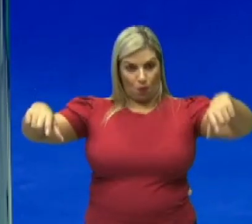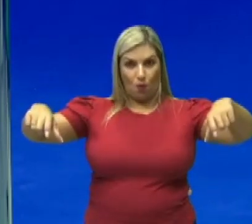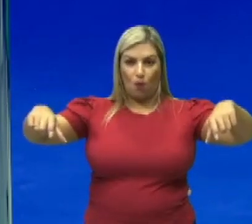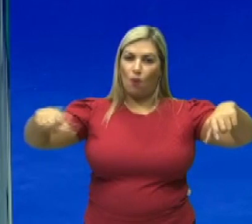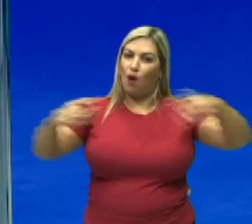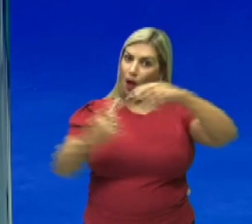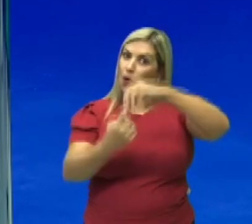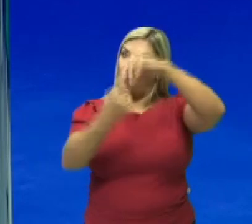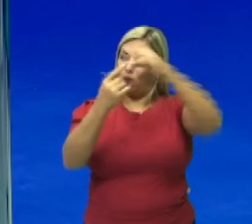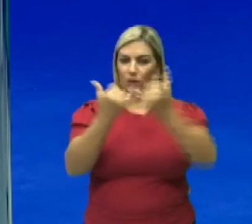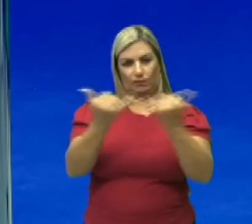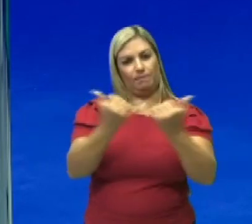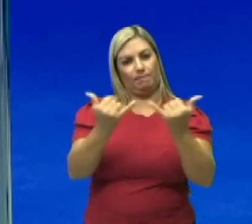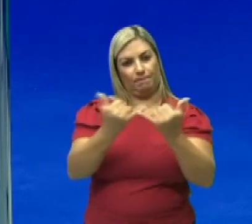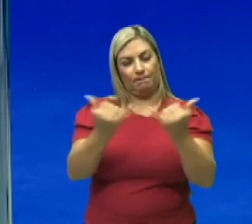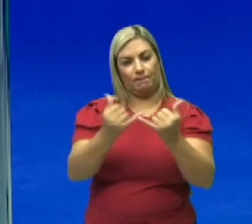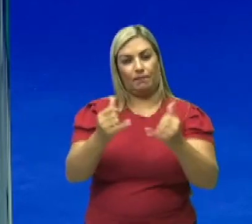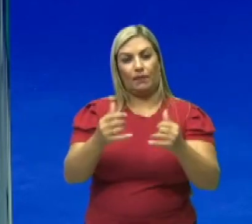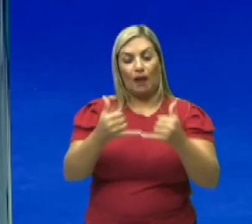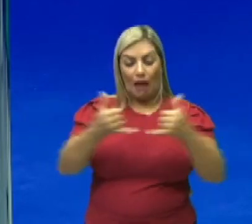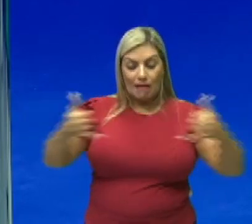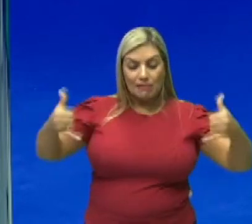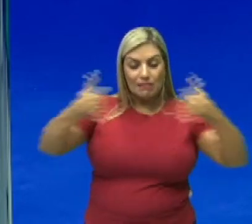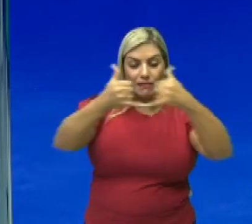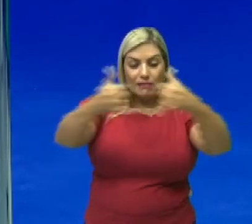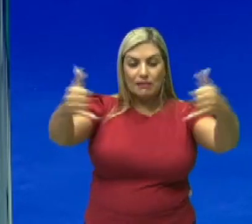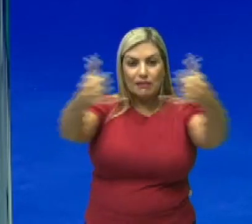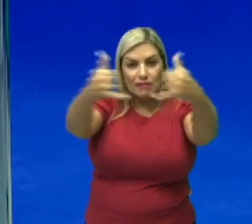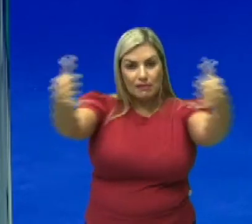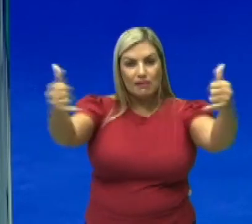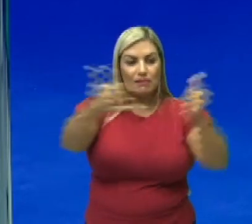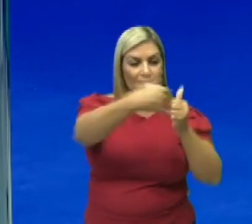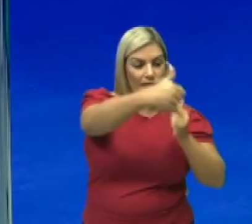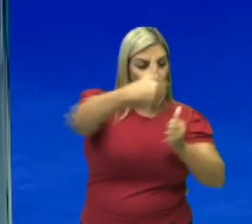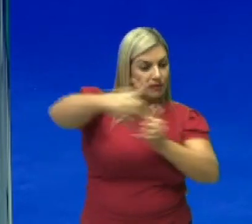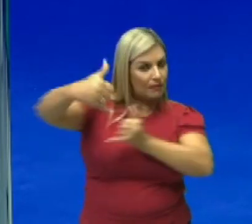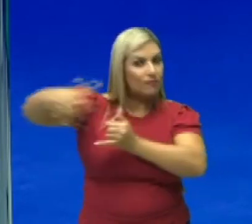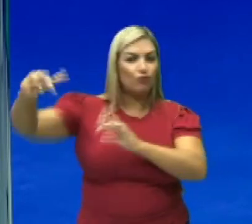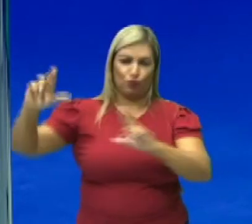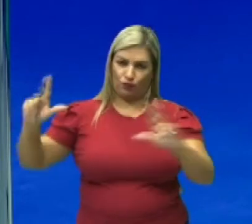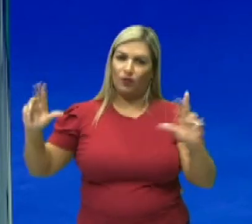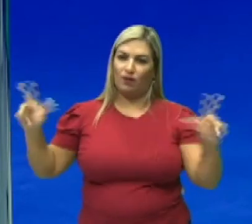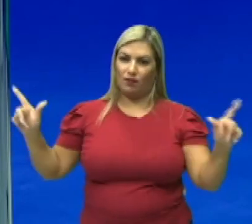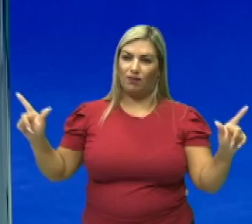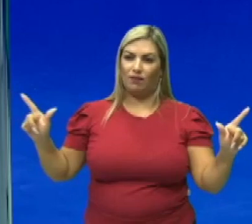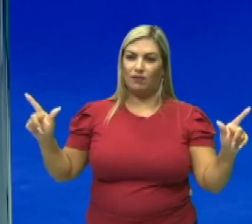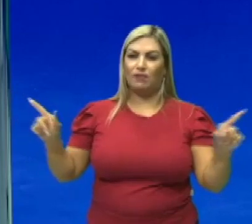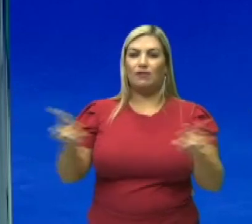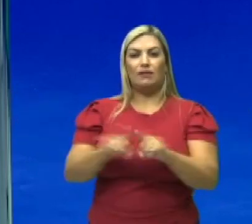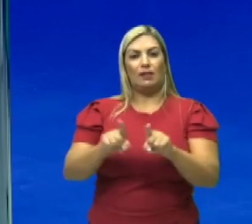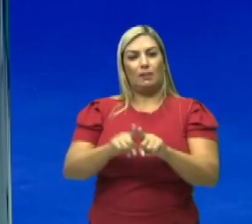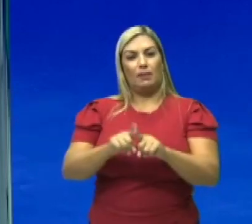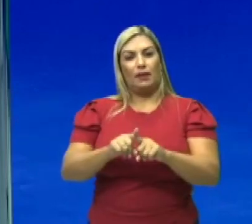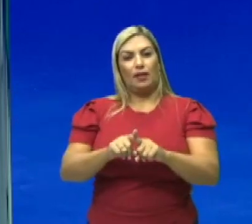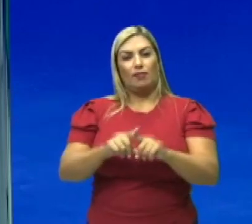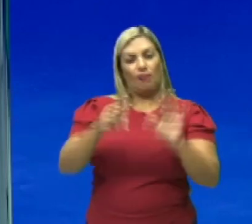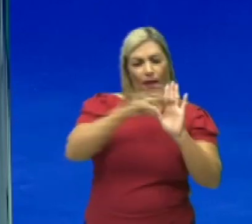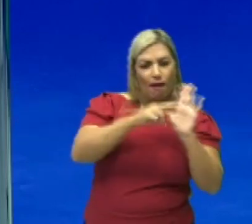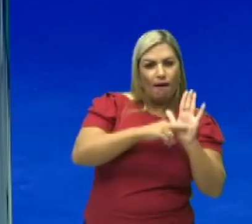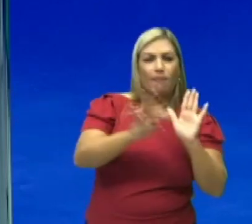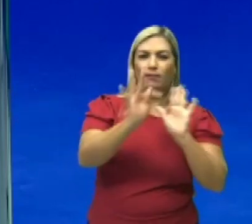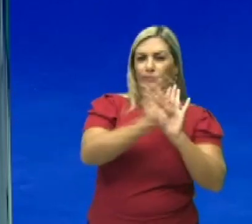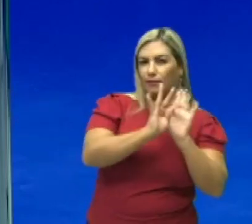essa é a única semelhança. As linhas são diferentes, a questão da tática, da